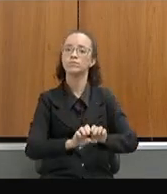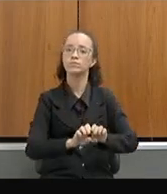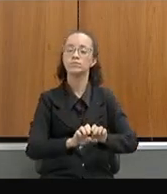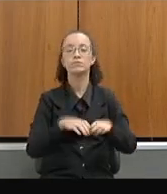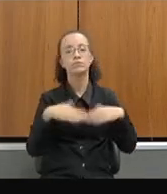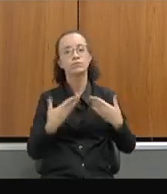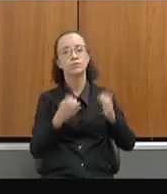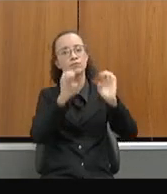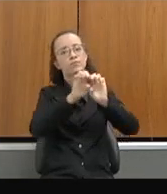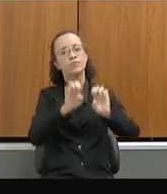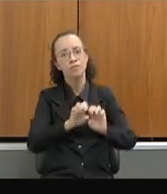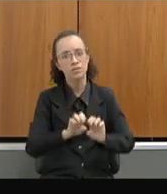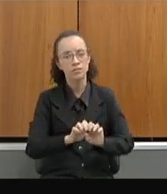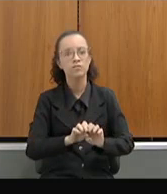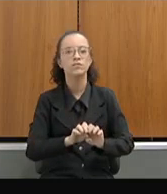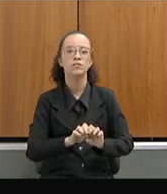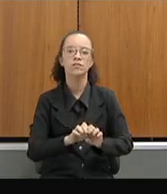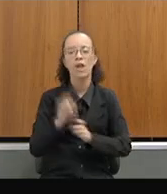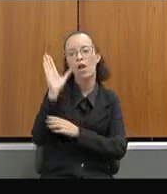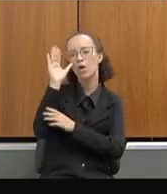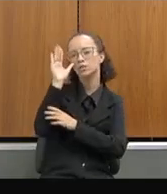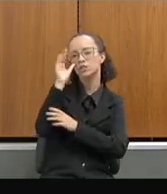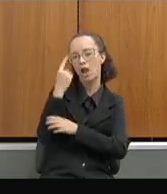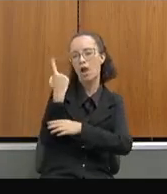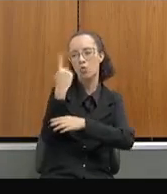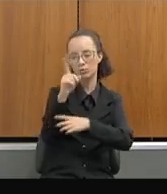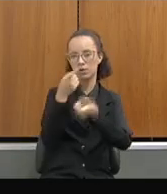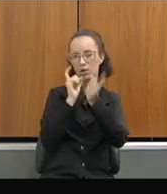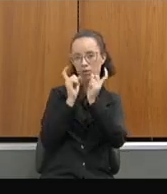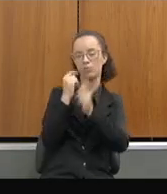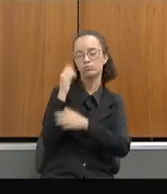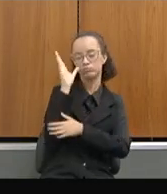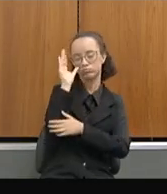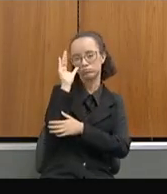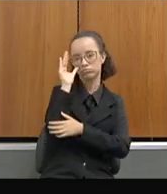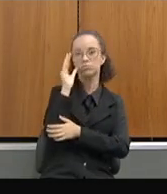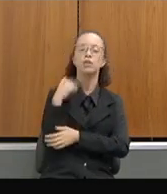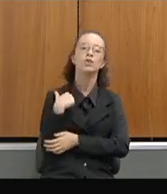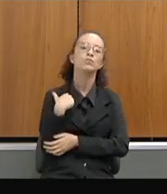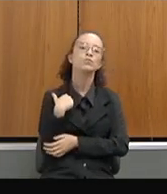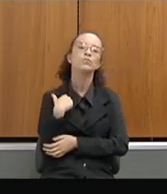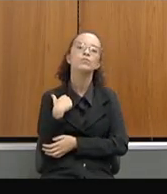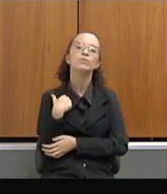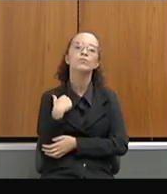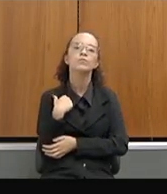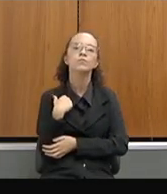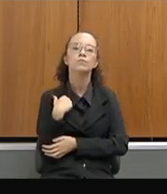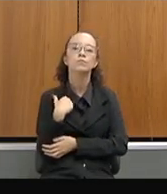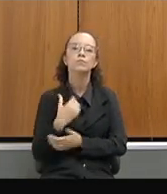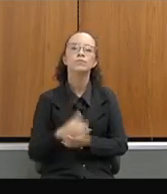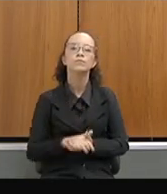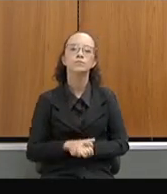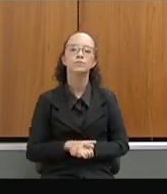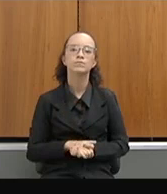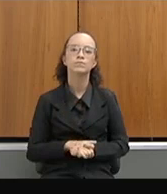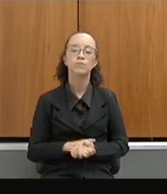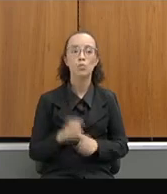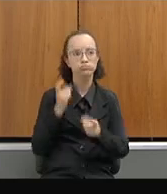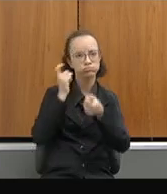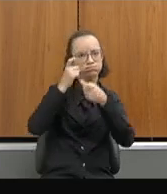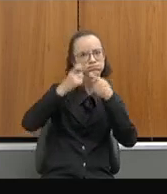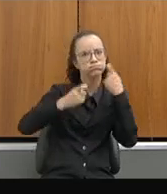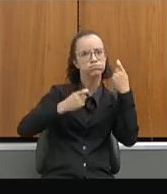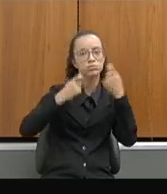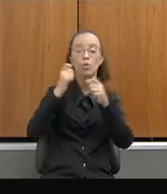Infraestrutura essa que eu assisti à última audiência, eu até fiquei um pouquinho preocupado que uma